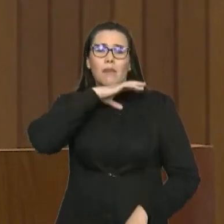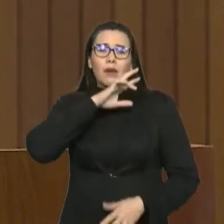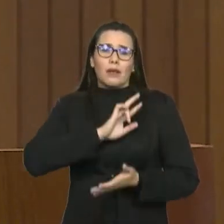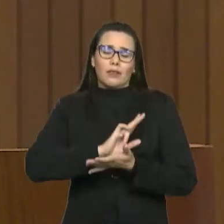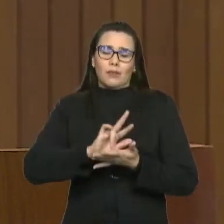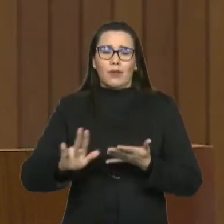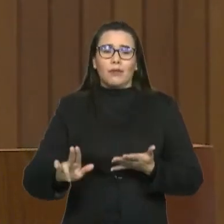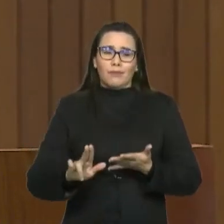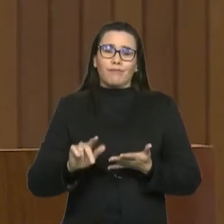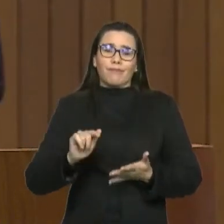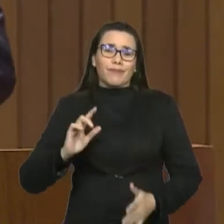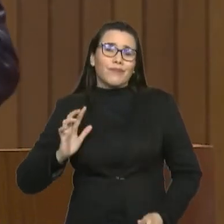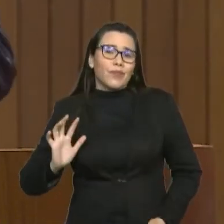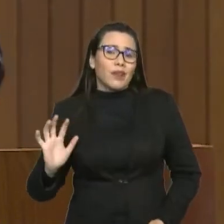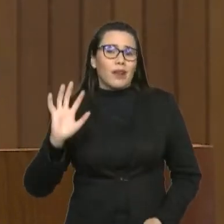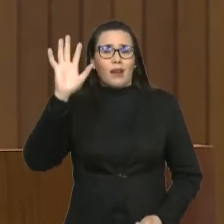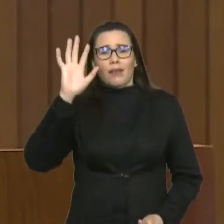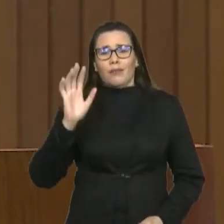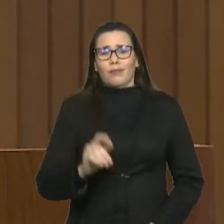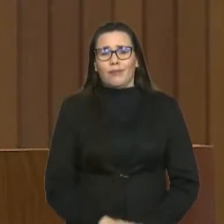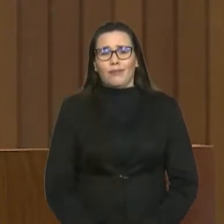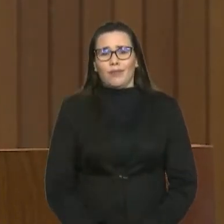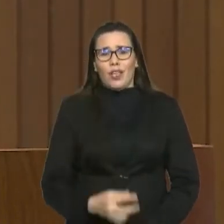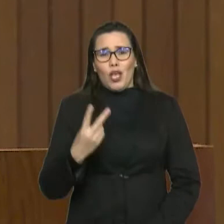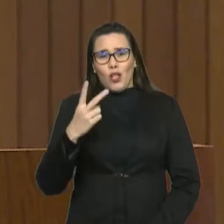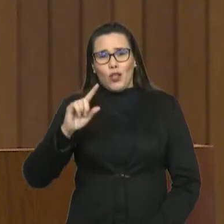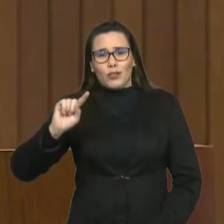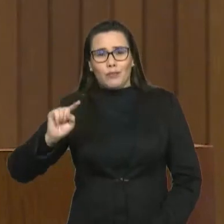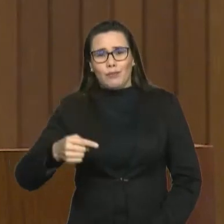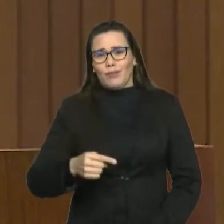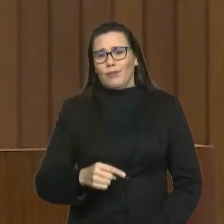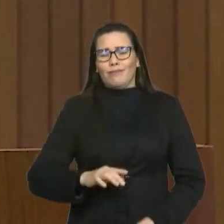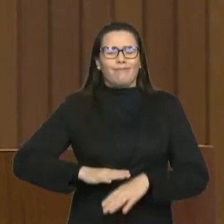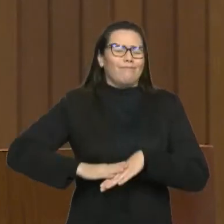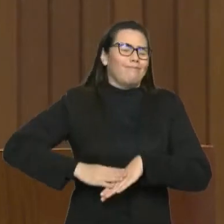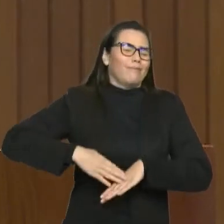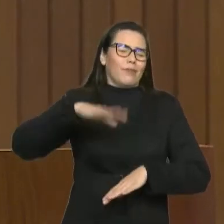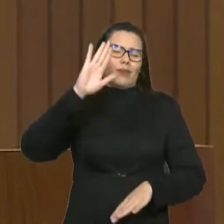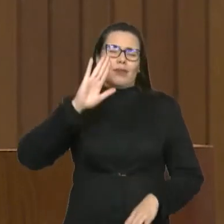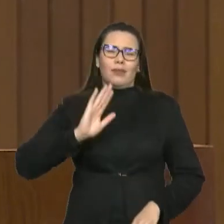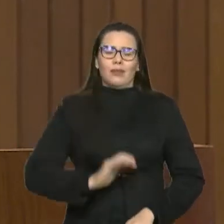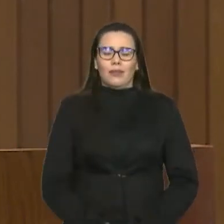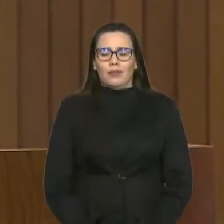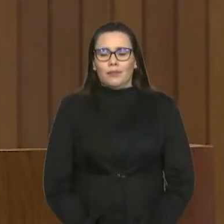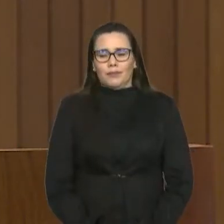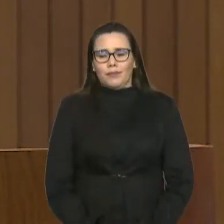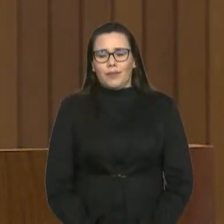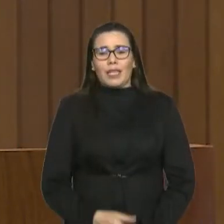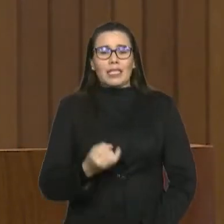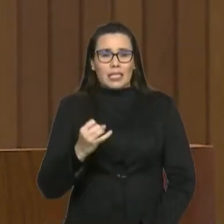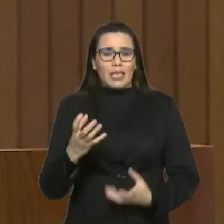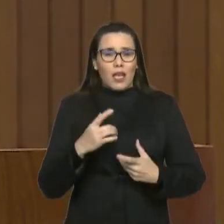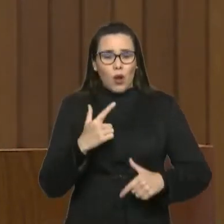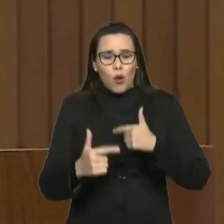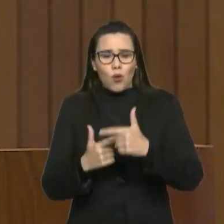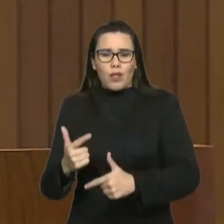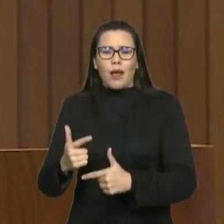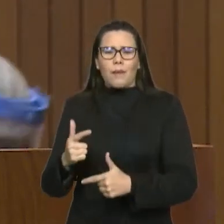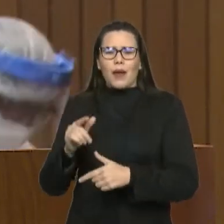Ou seja, se quer lutar pela vida, tem que pagar e pagar caro. Se quiser